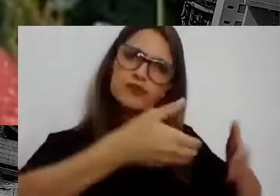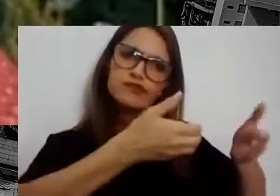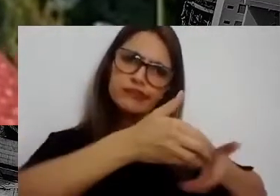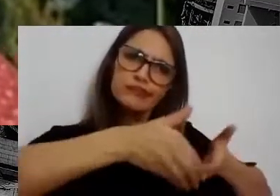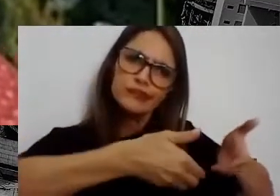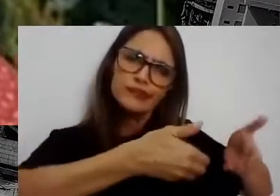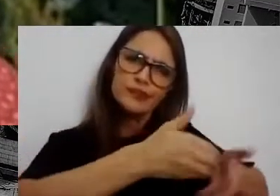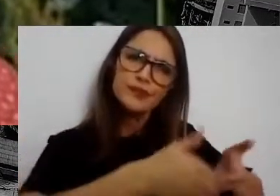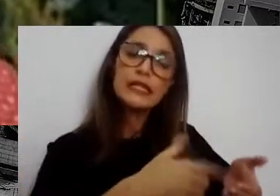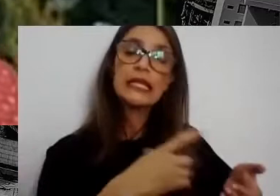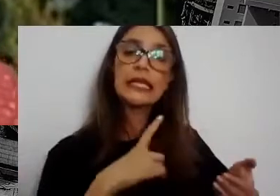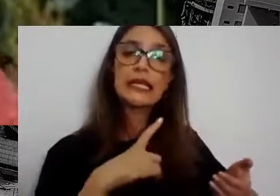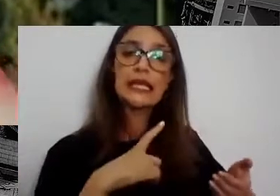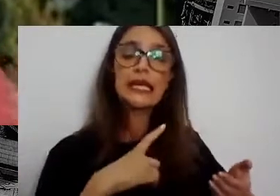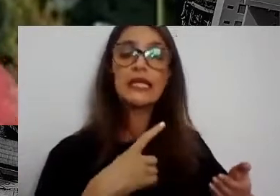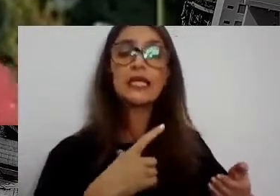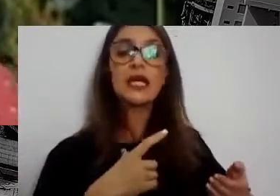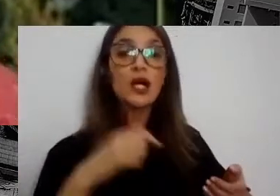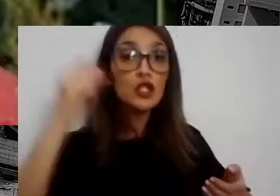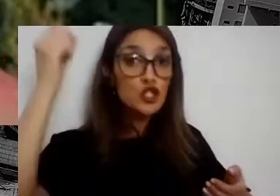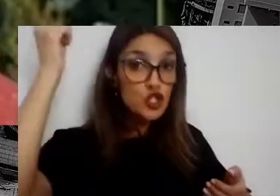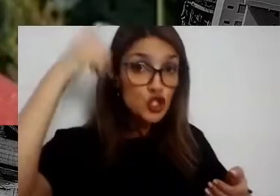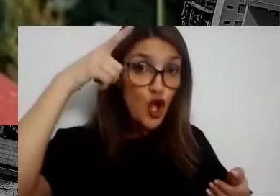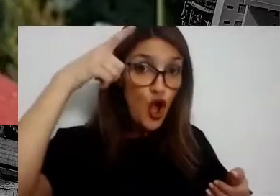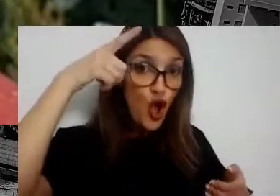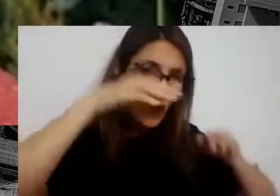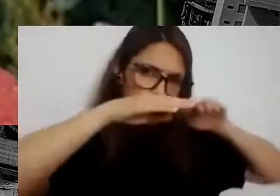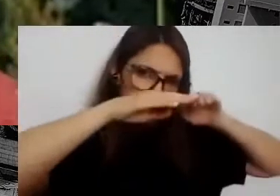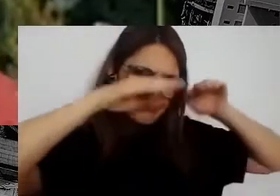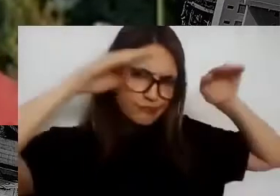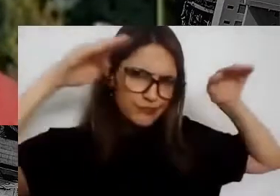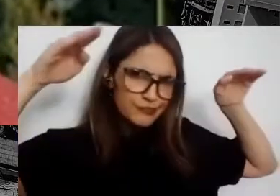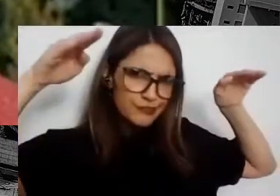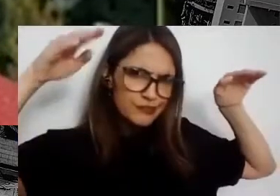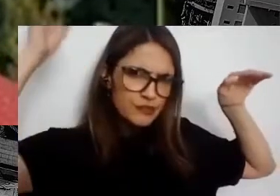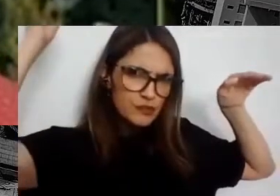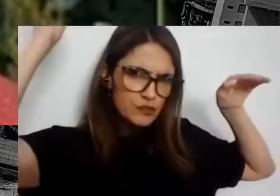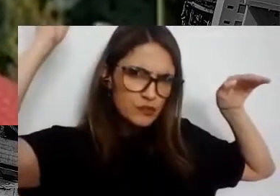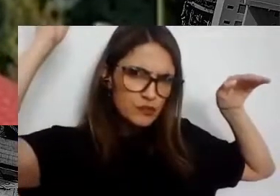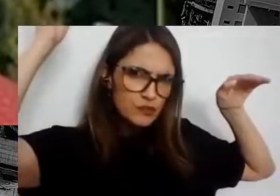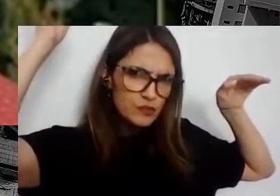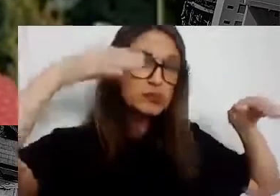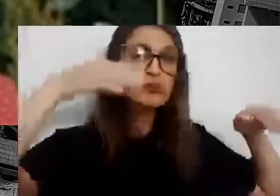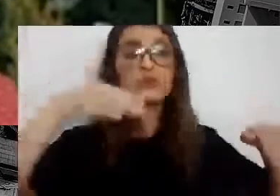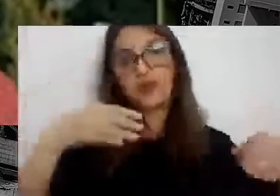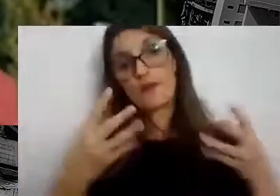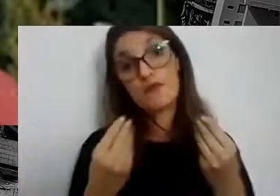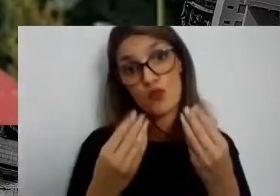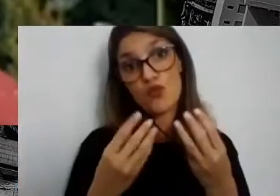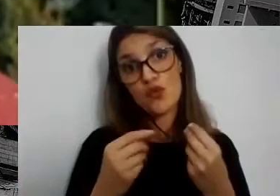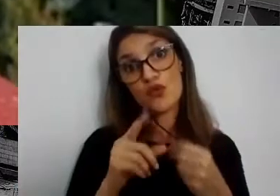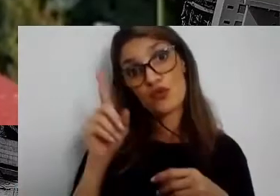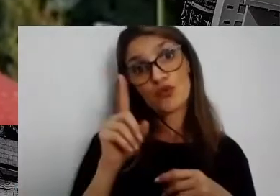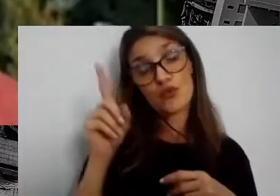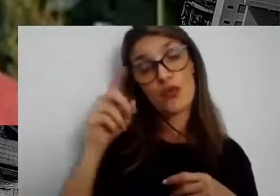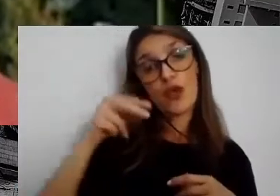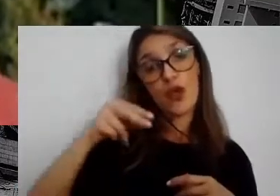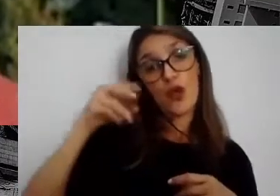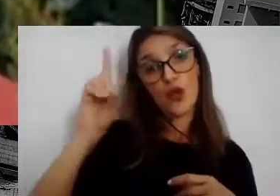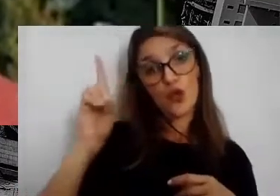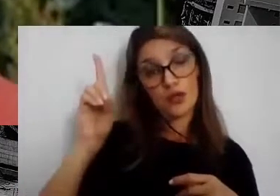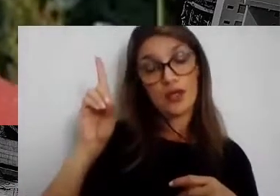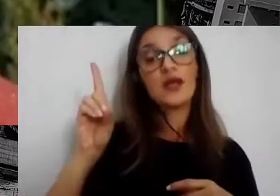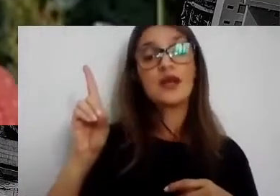-usinas geradas por energia solar, que é bem abundante nessa região do semiárido para baratear o